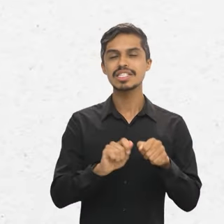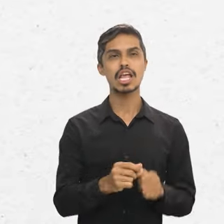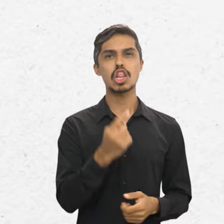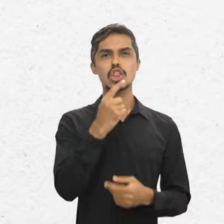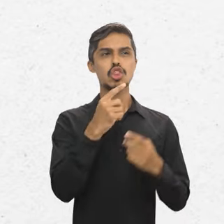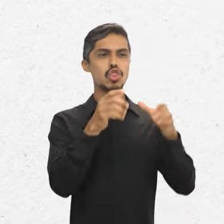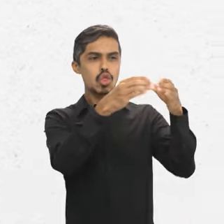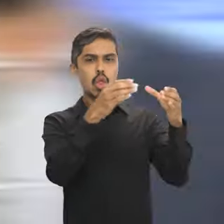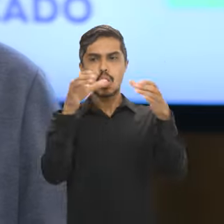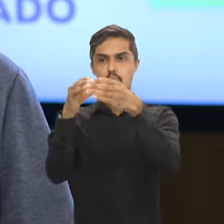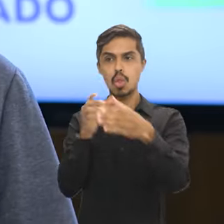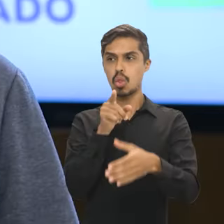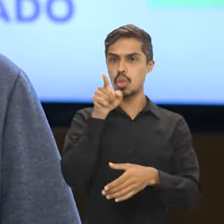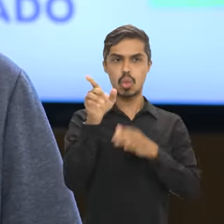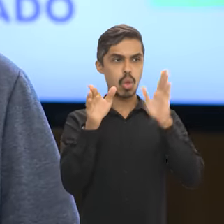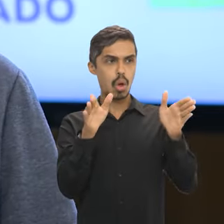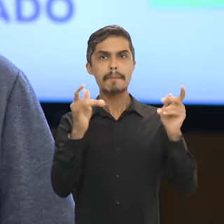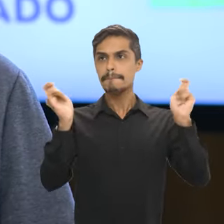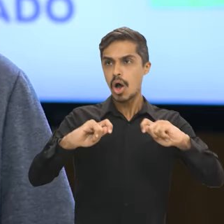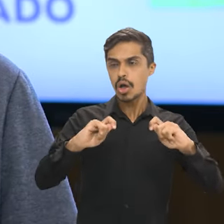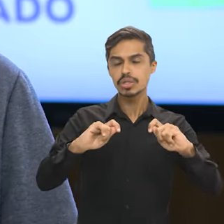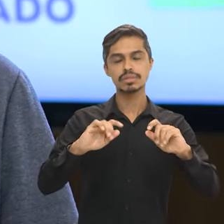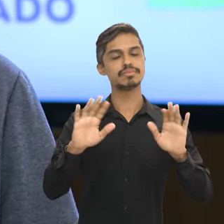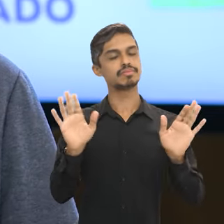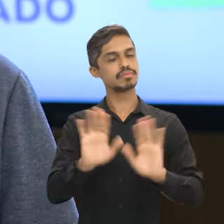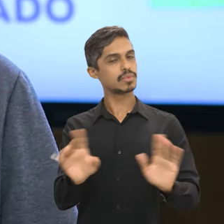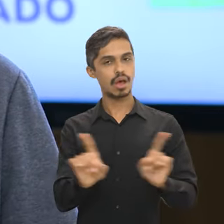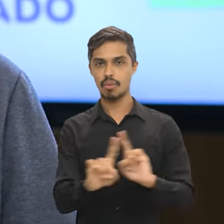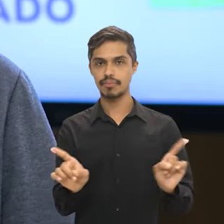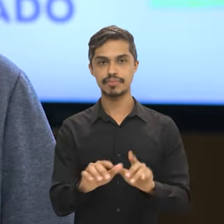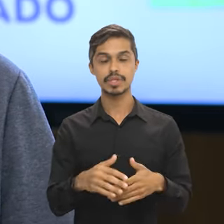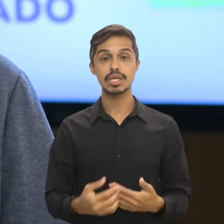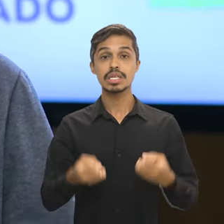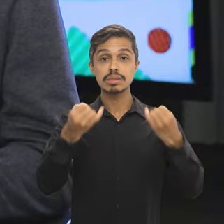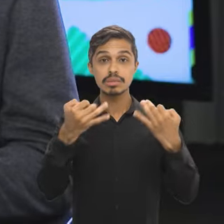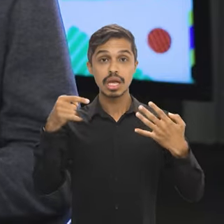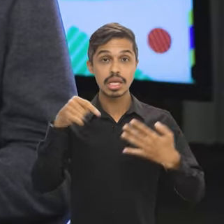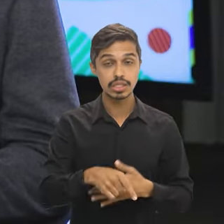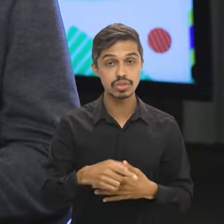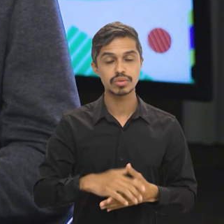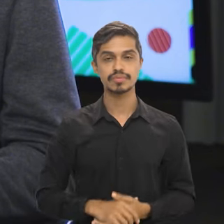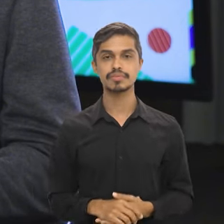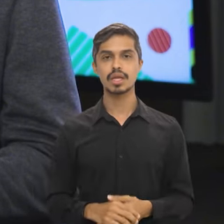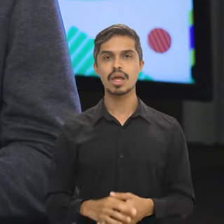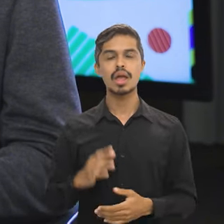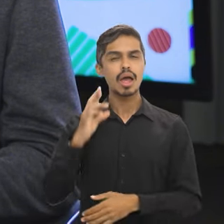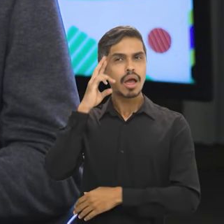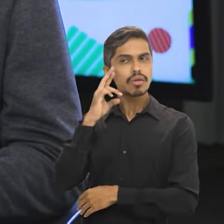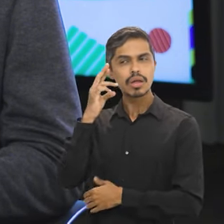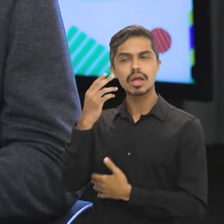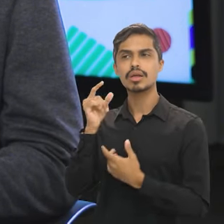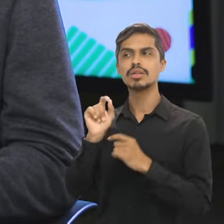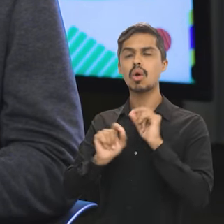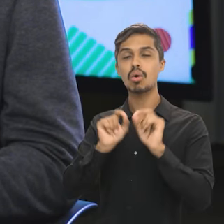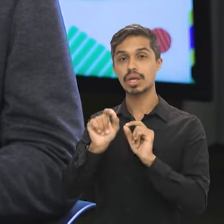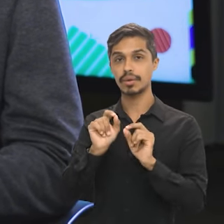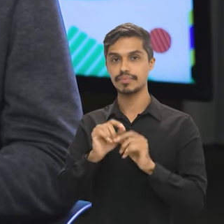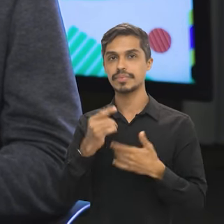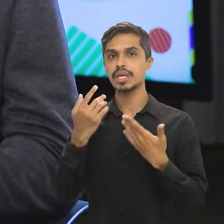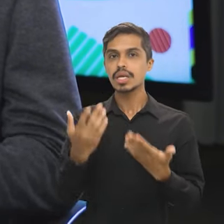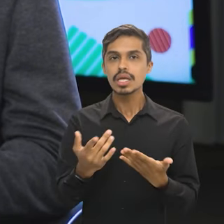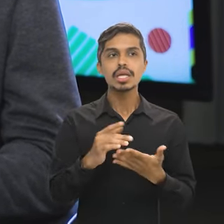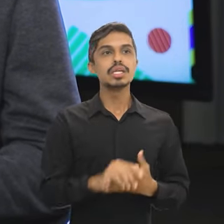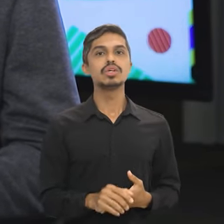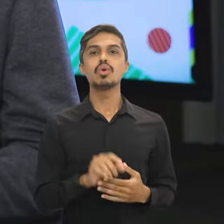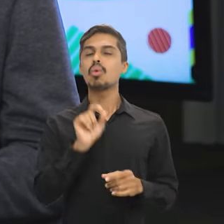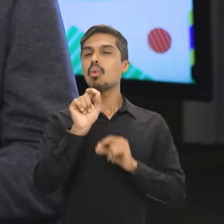dois blocos de uma vez? Não. Essa é uma questão bem importante de ser ressaltada. A reflexão dos candidatos sobre